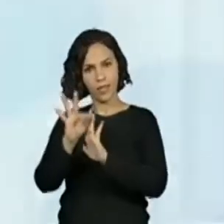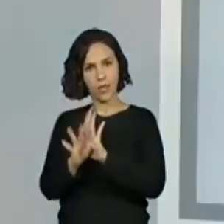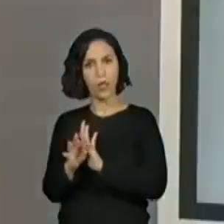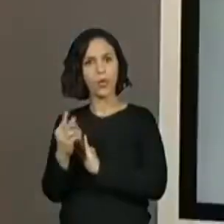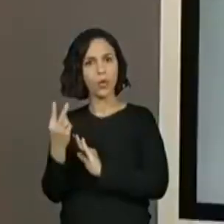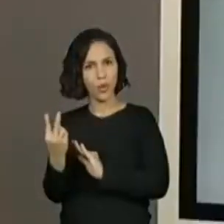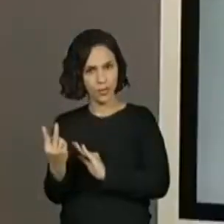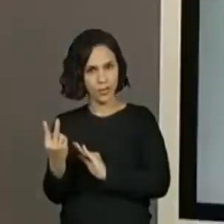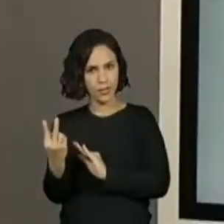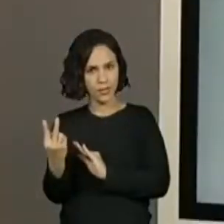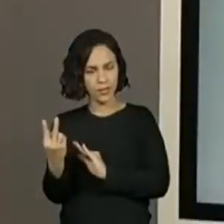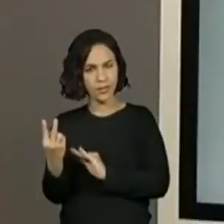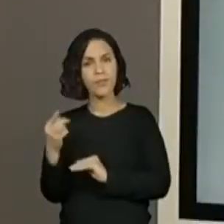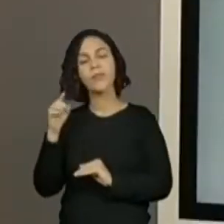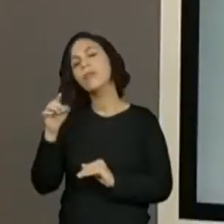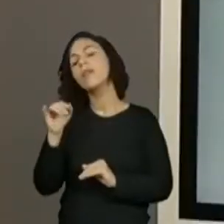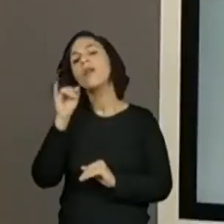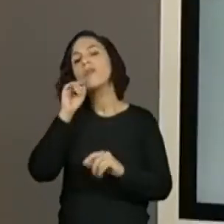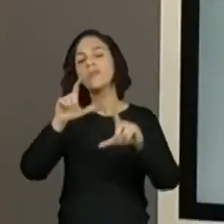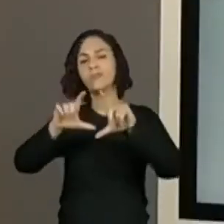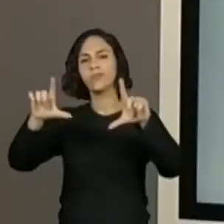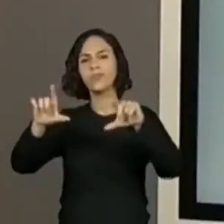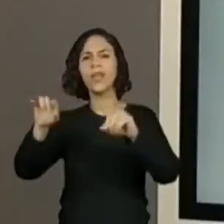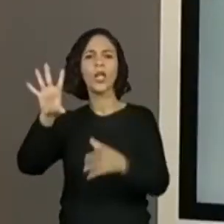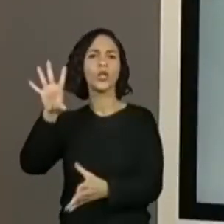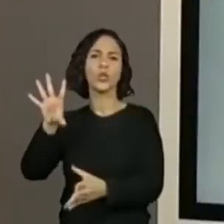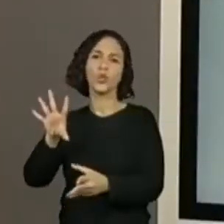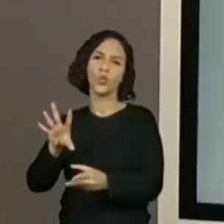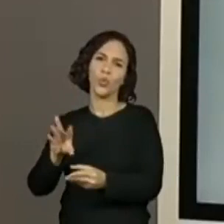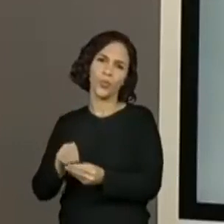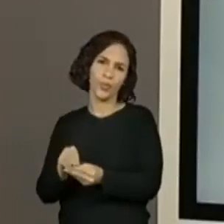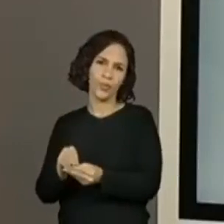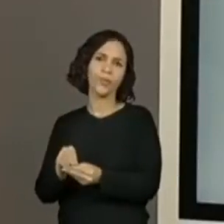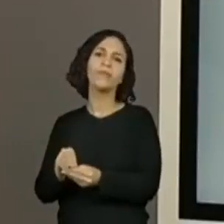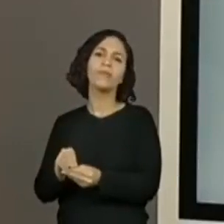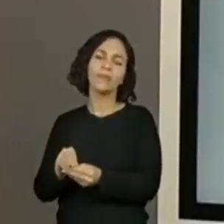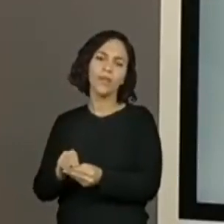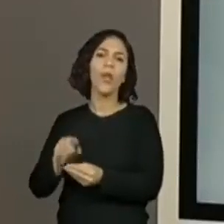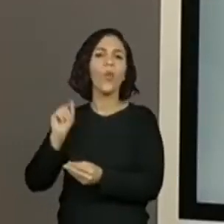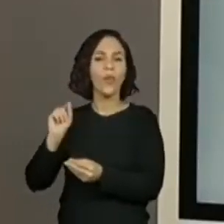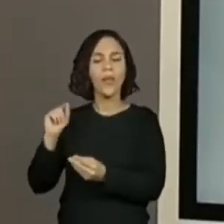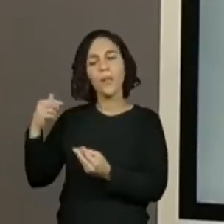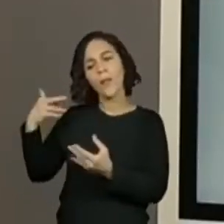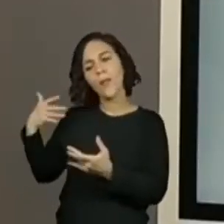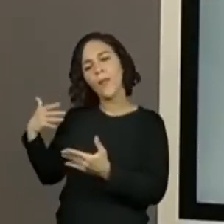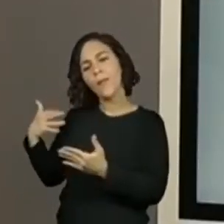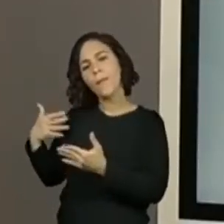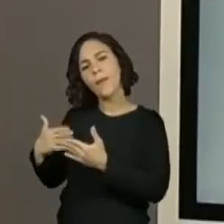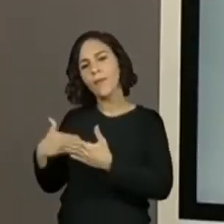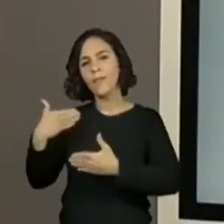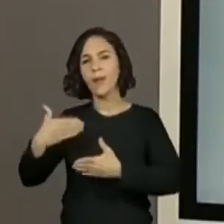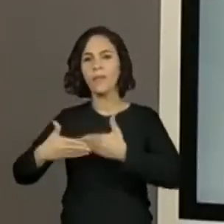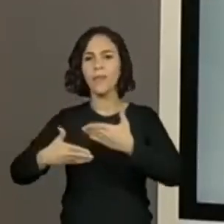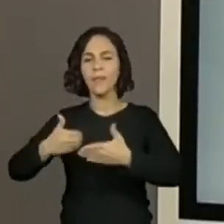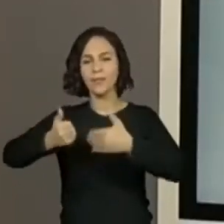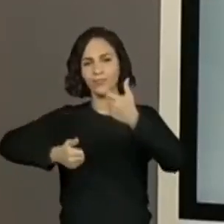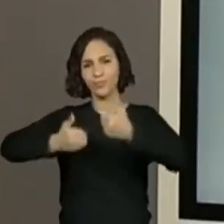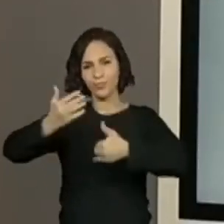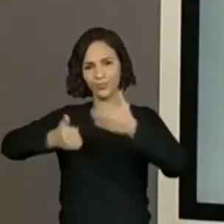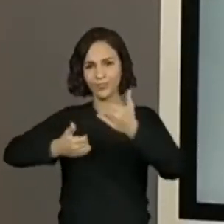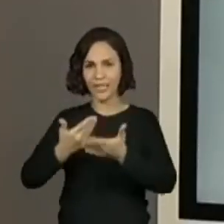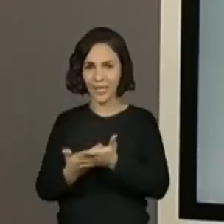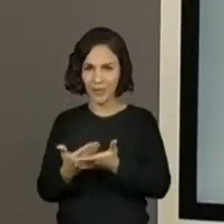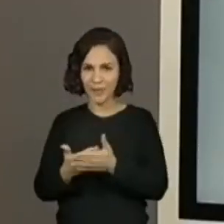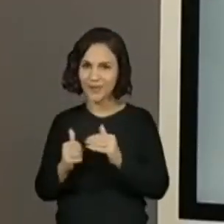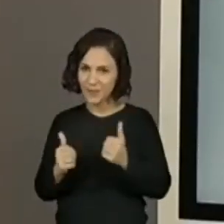quadro, turminha, é um resumo, é um registro de tudo que a gente vai discutindo nesse processo do primeiro momento da nossa